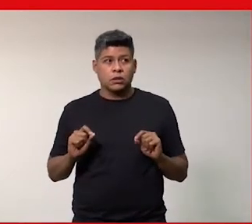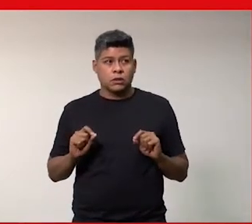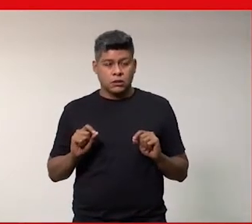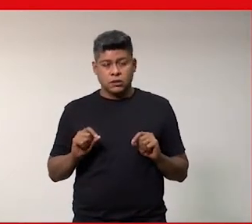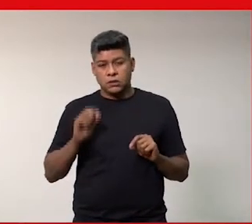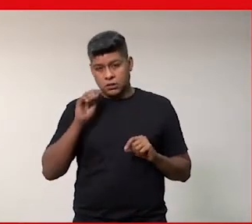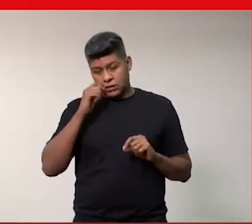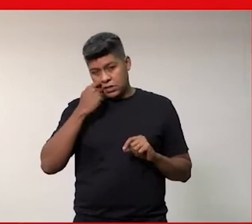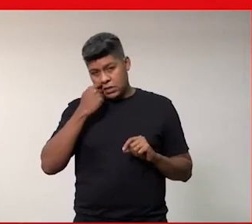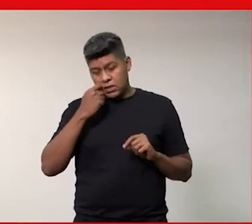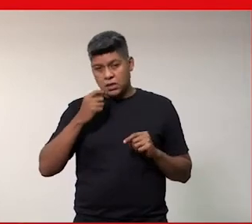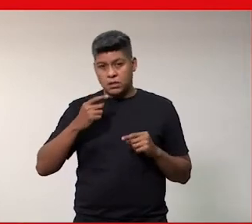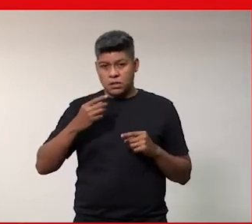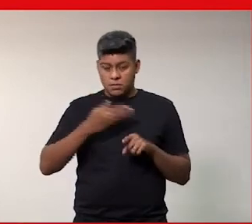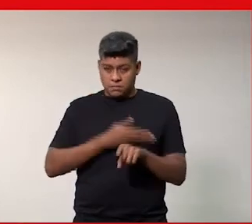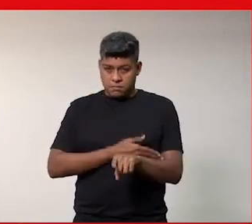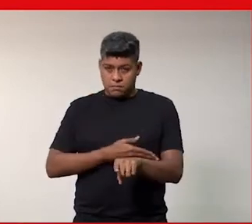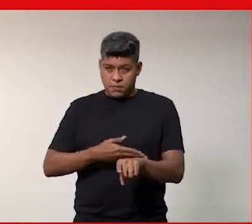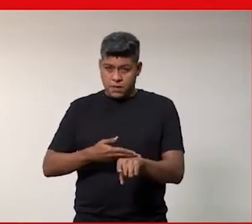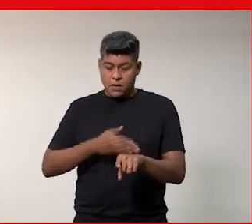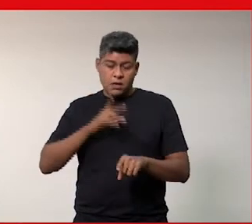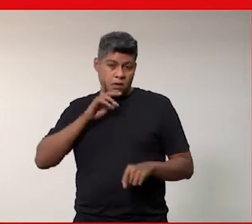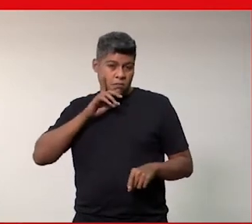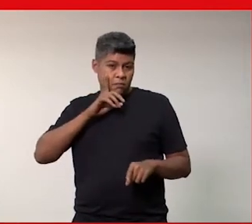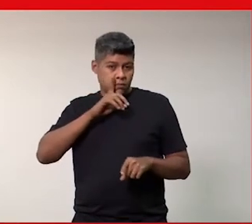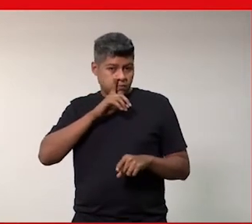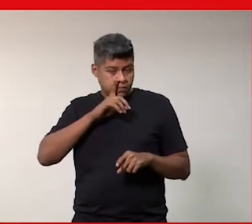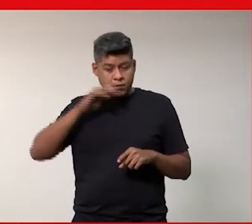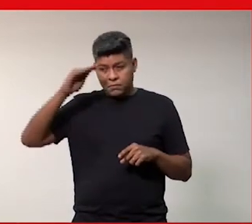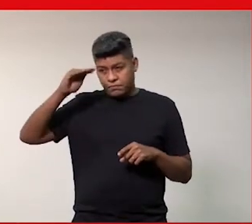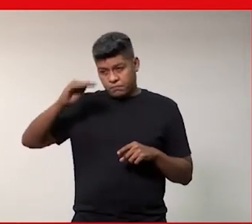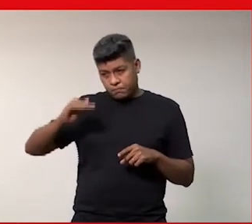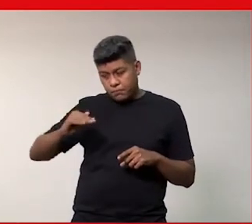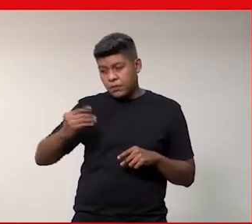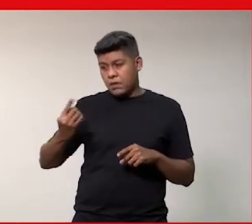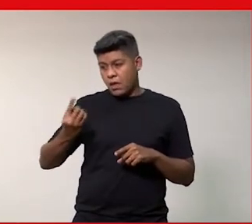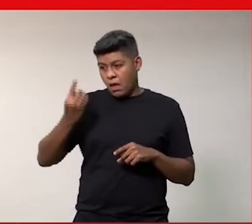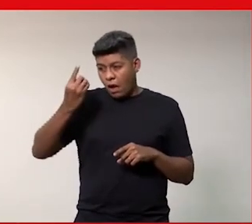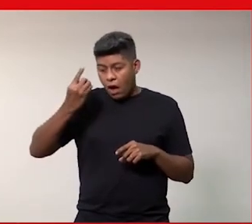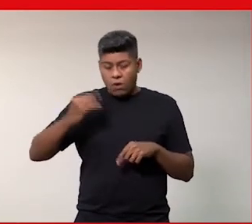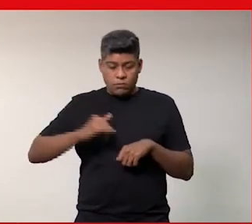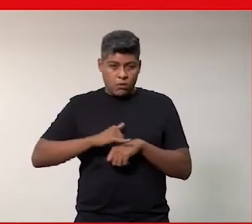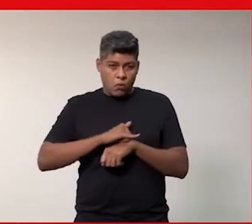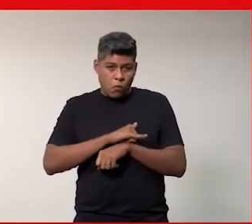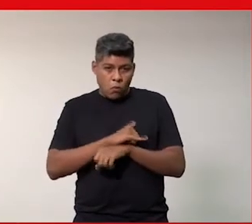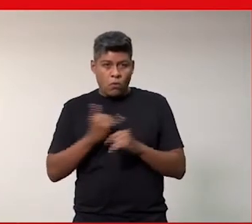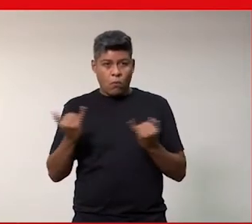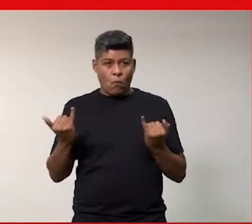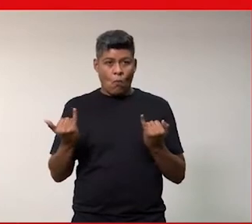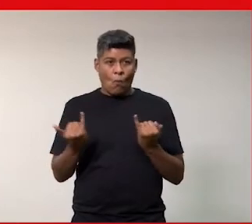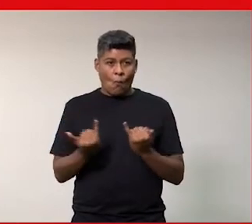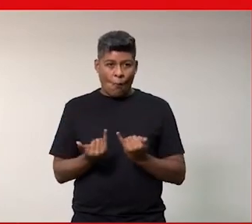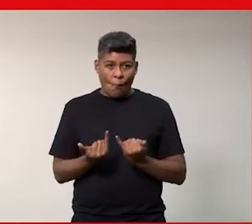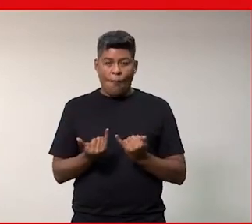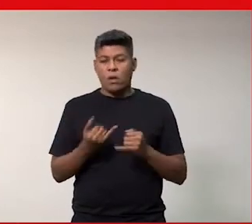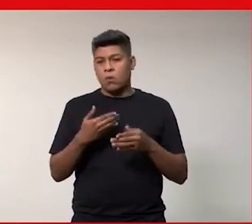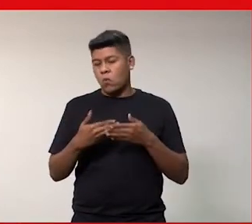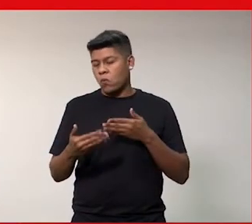negras brancas pardas baixinhas altas gordinhas magrinhas qualquer estilo